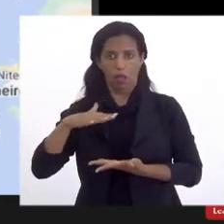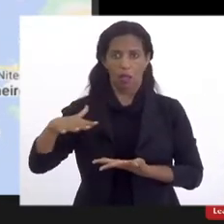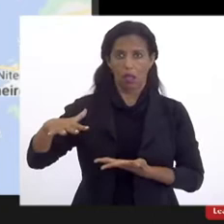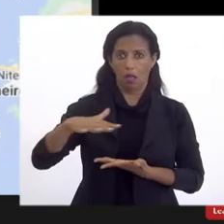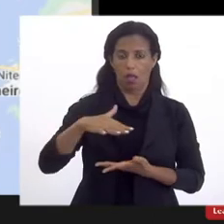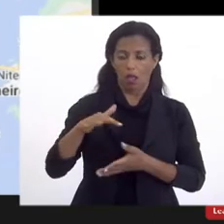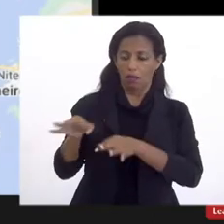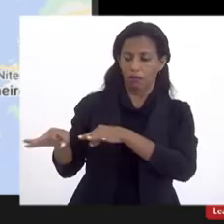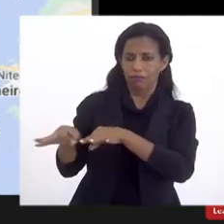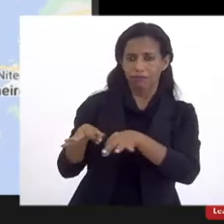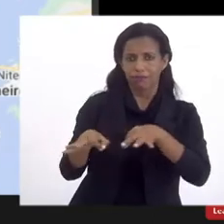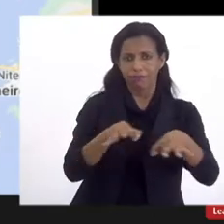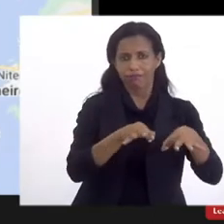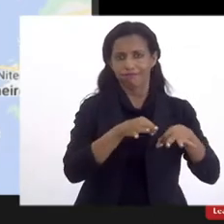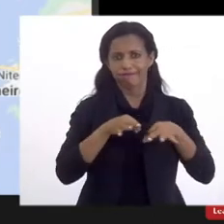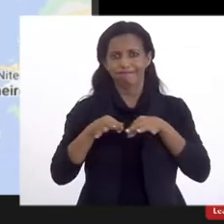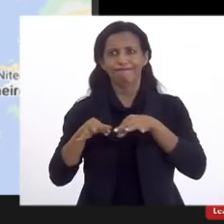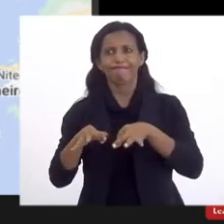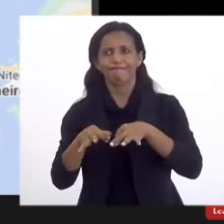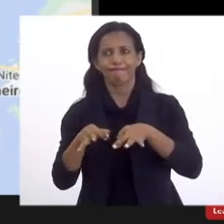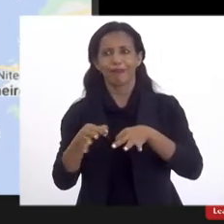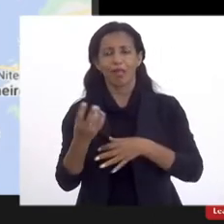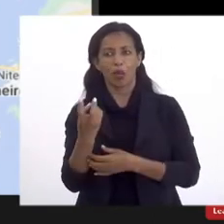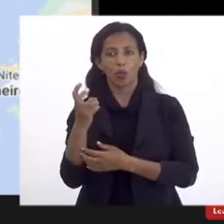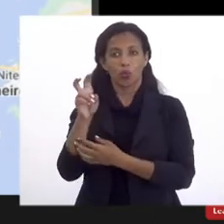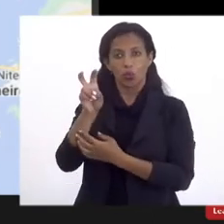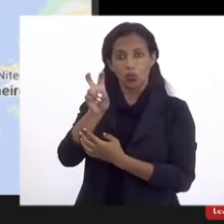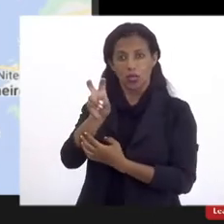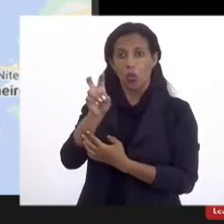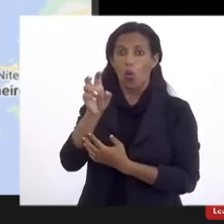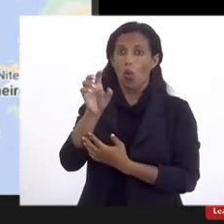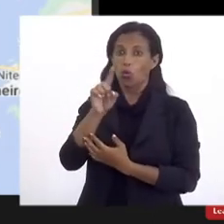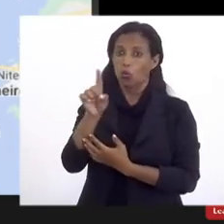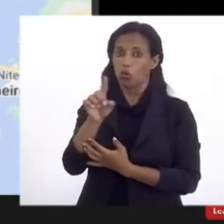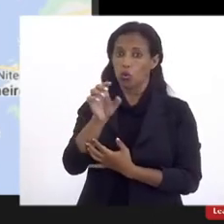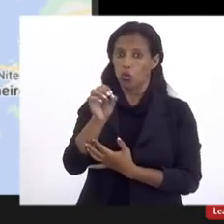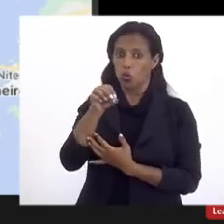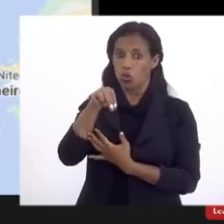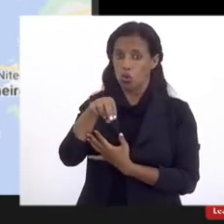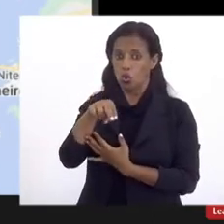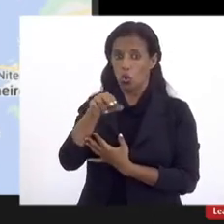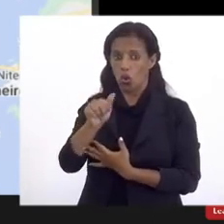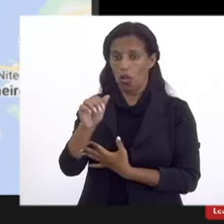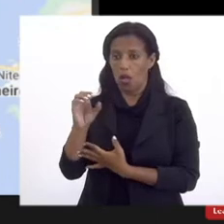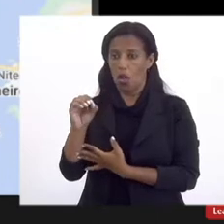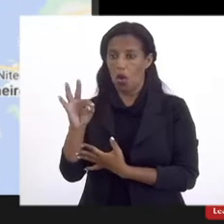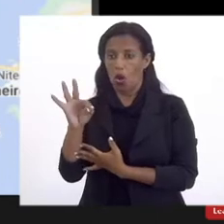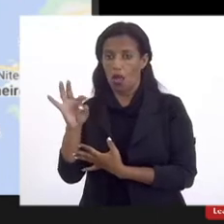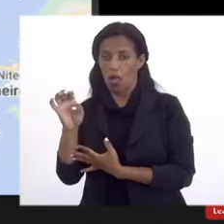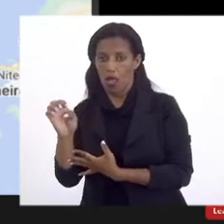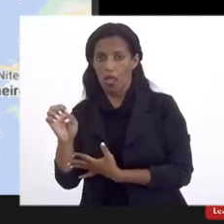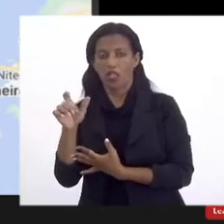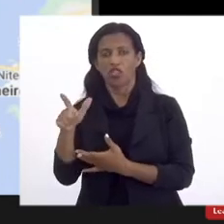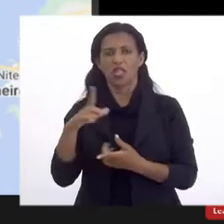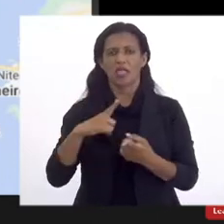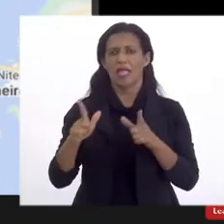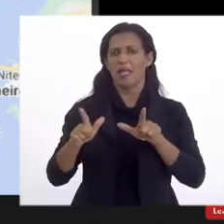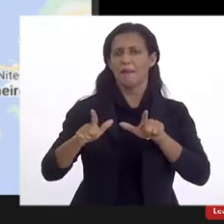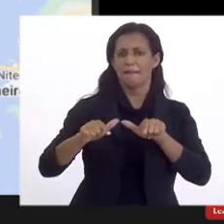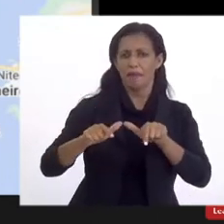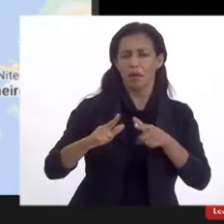planejamento 5, né, que é a Zona Oeste e que compreende os bairros de Bangu,